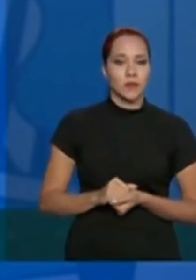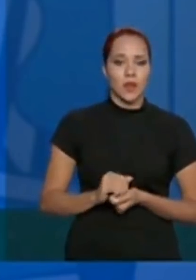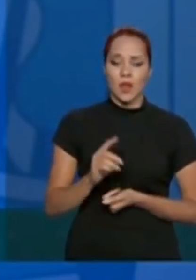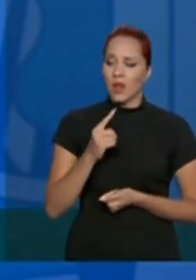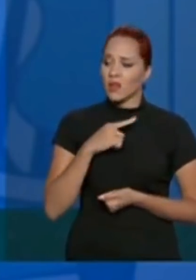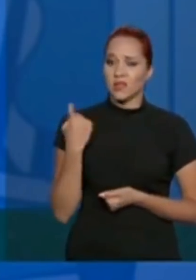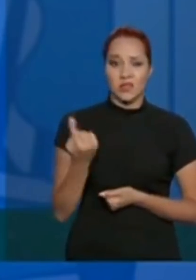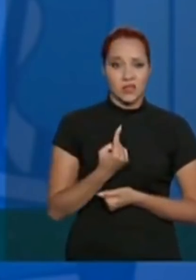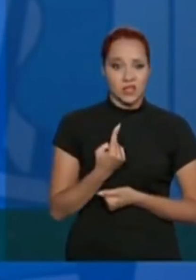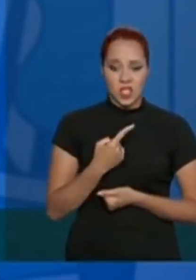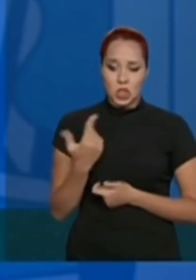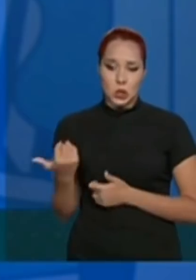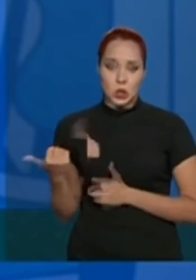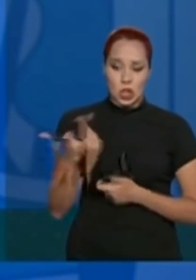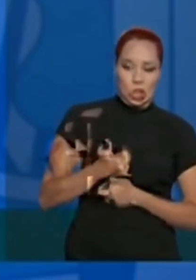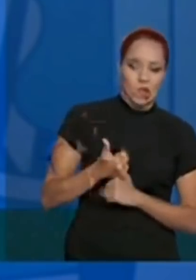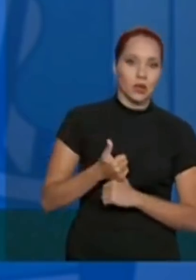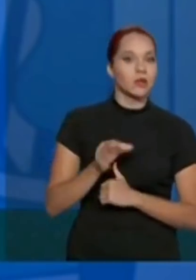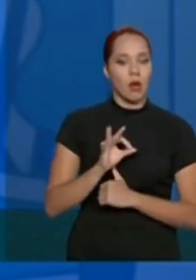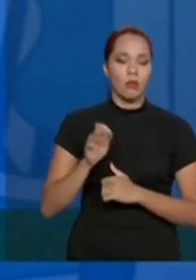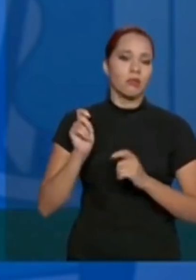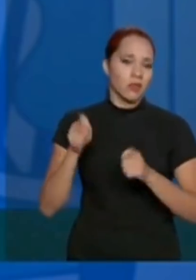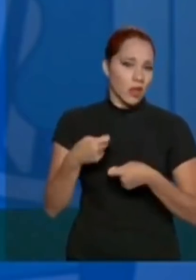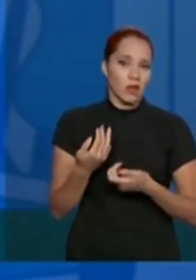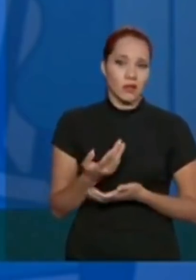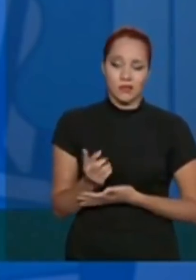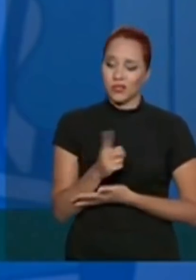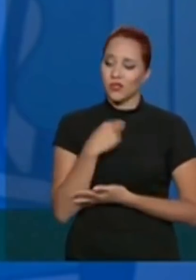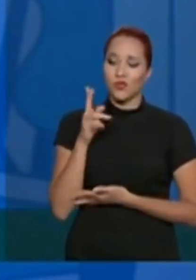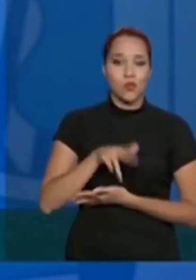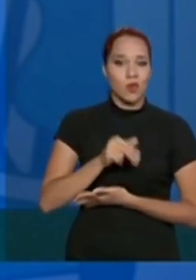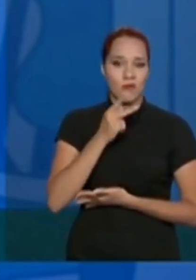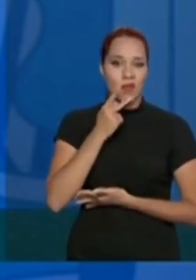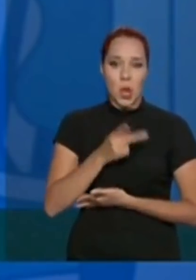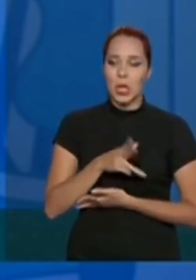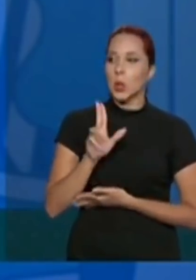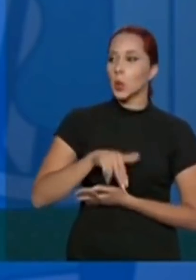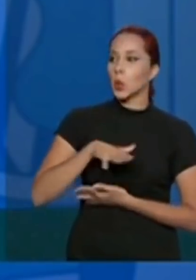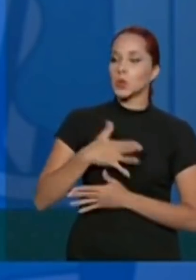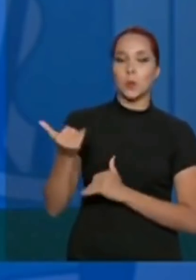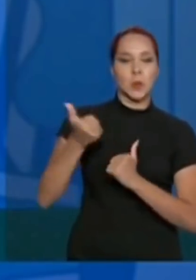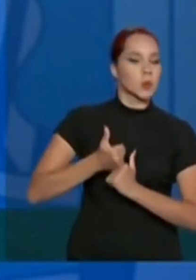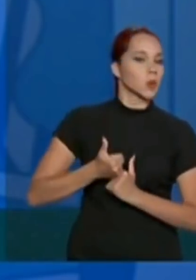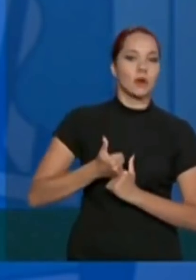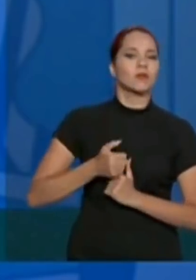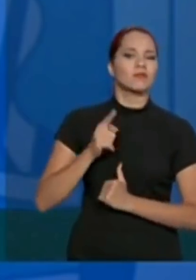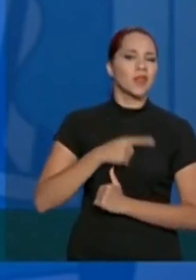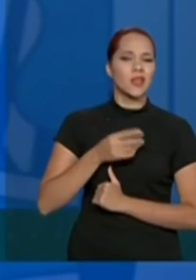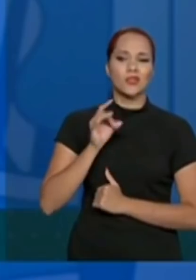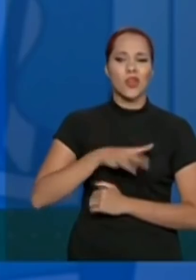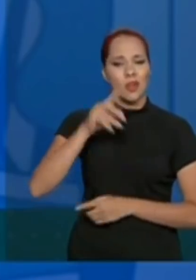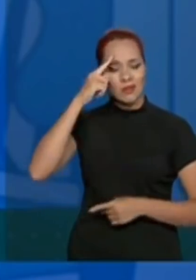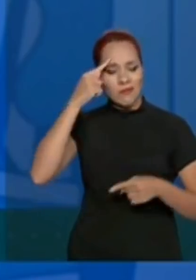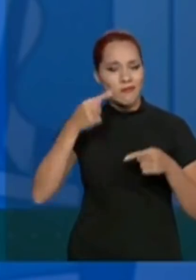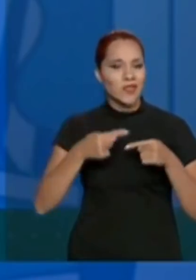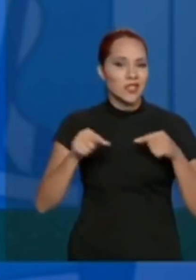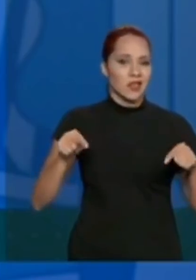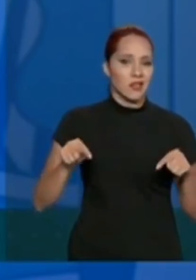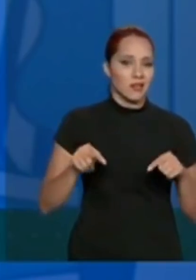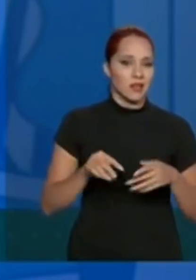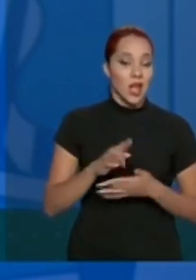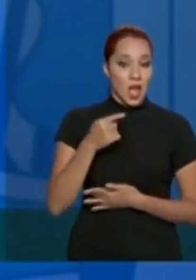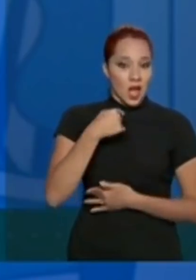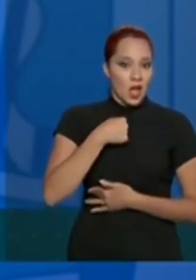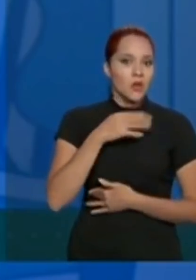insubstituíveis, não somos em nenhum momento, nunca falamos que somos, são visões diferentes. eu como médico,